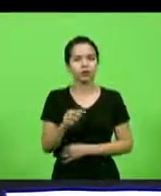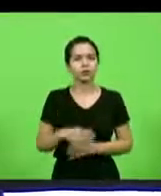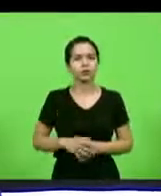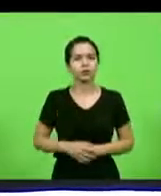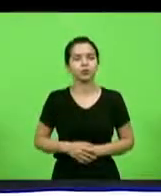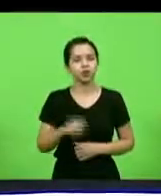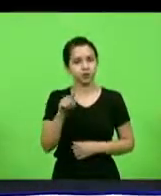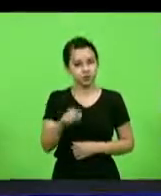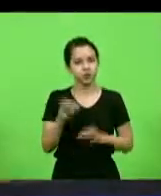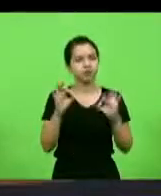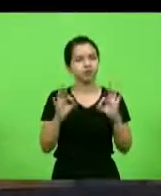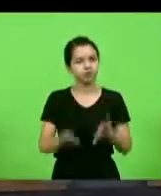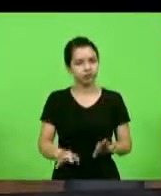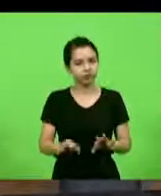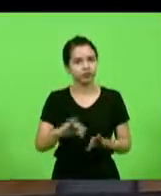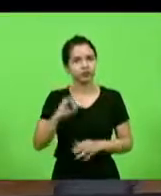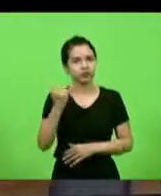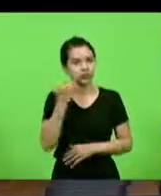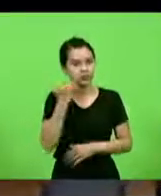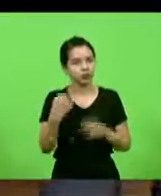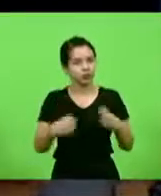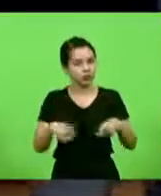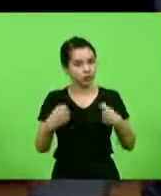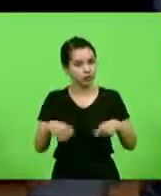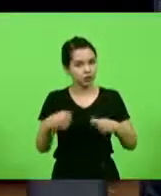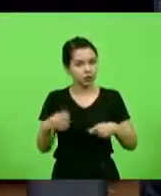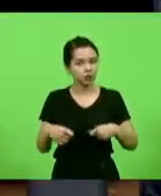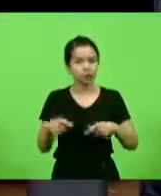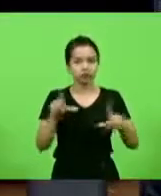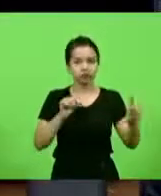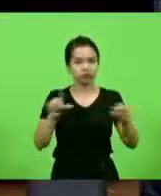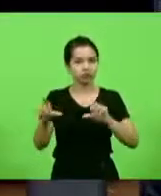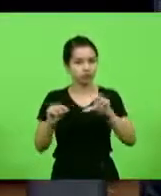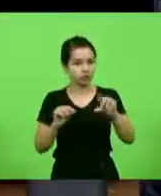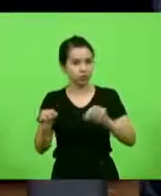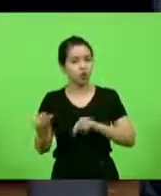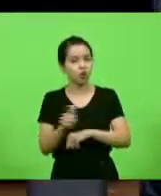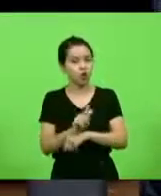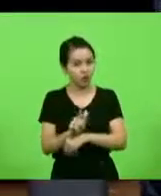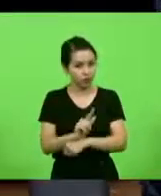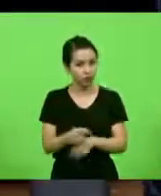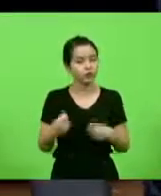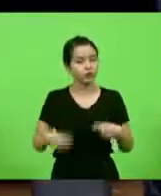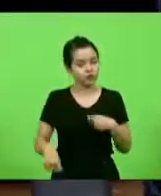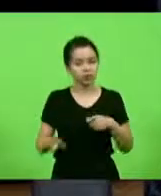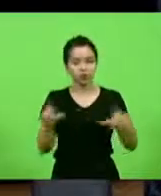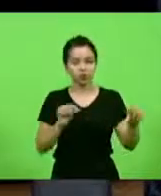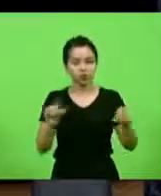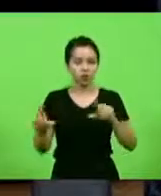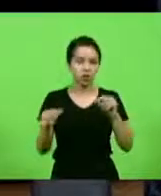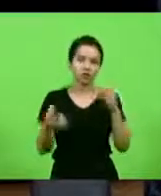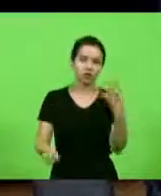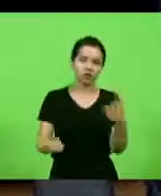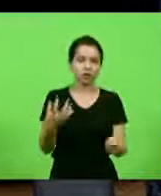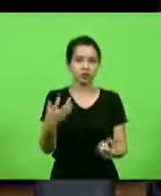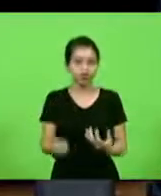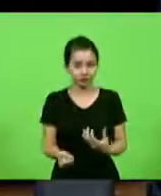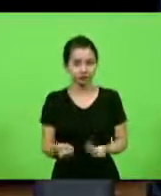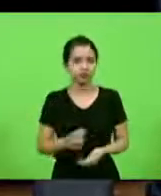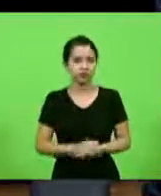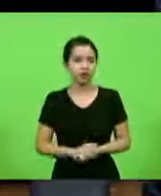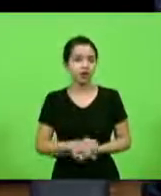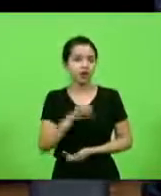muito feliz Gessé. É preciso fazer concessões, governar exige concessões. O exemplo está lá em